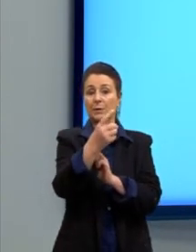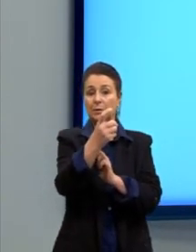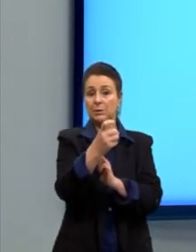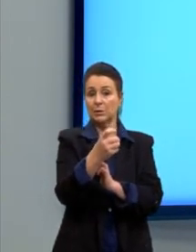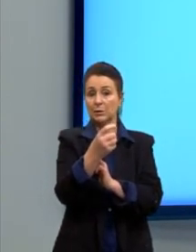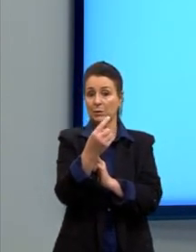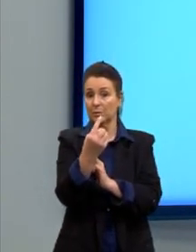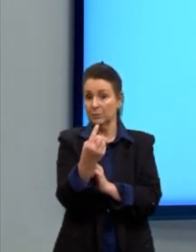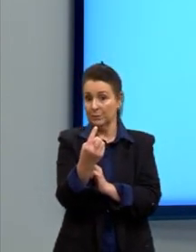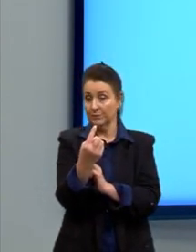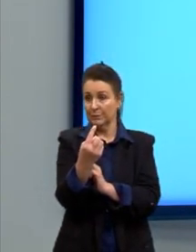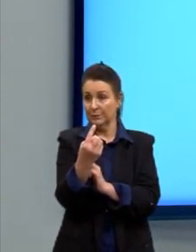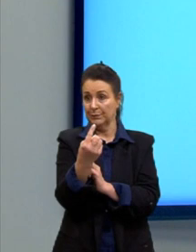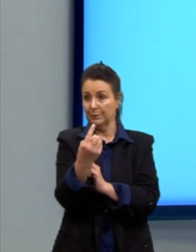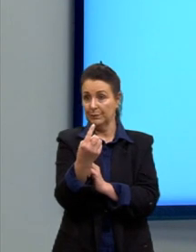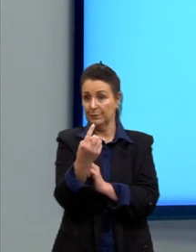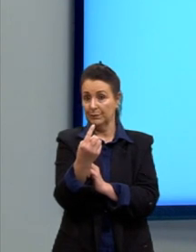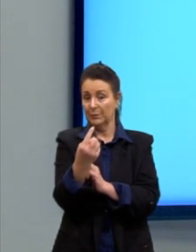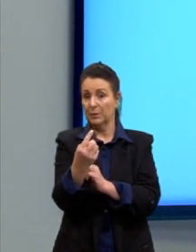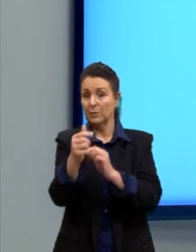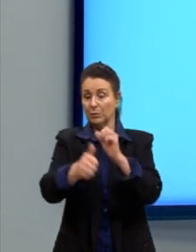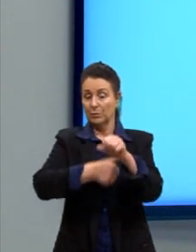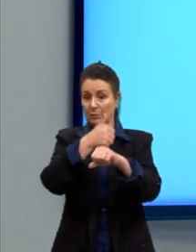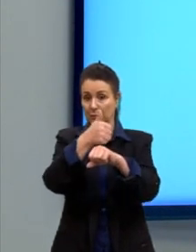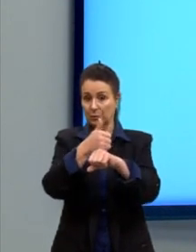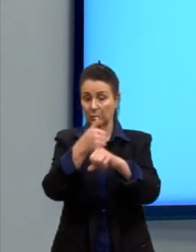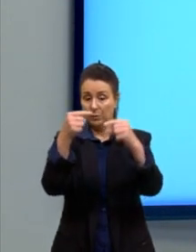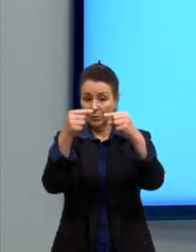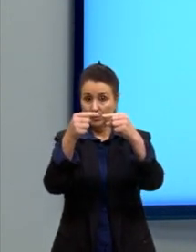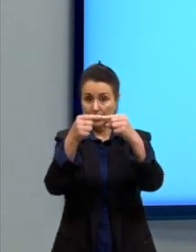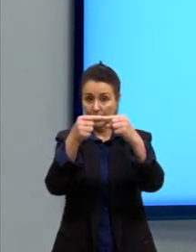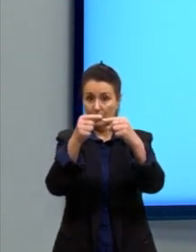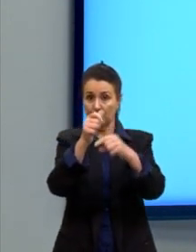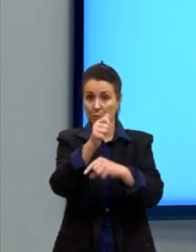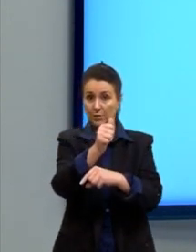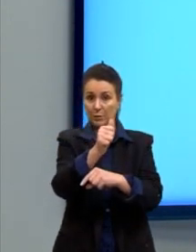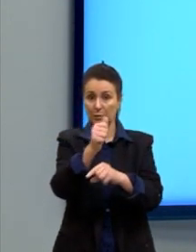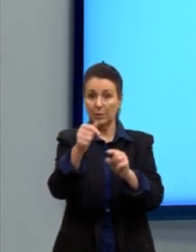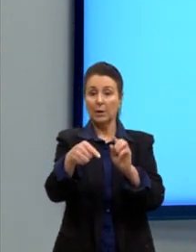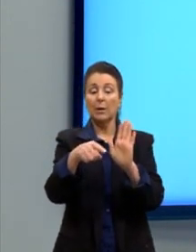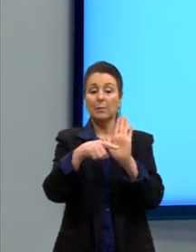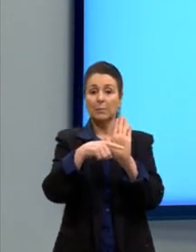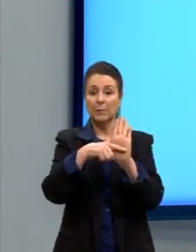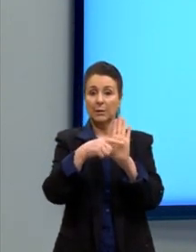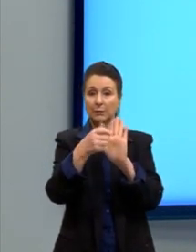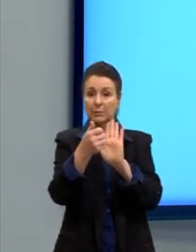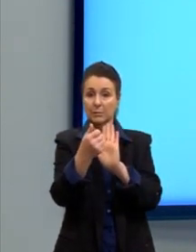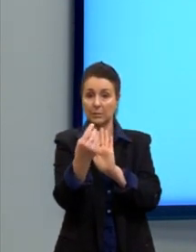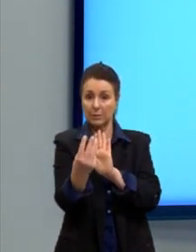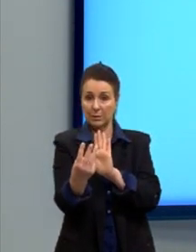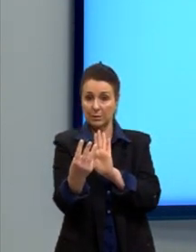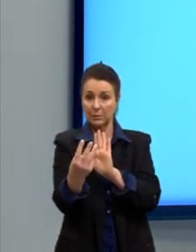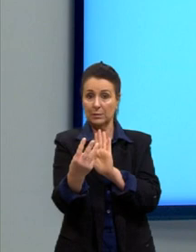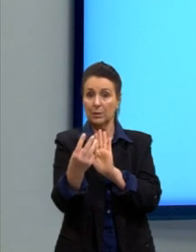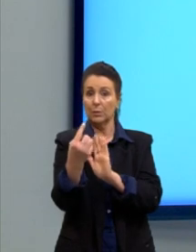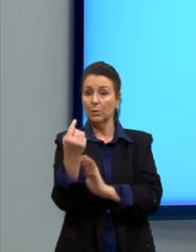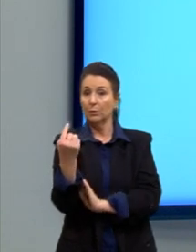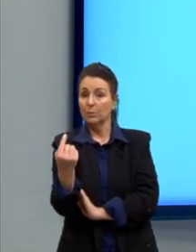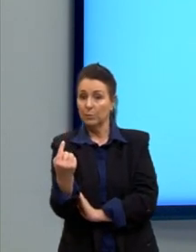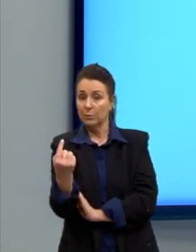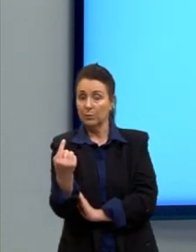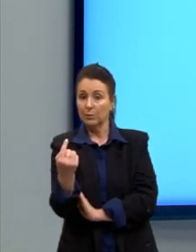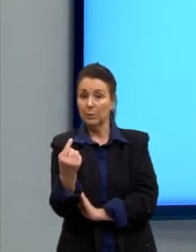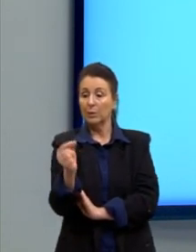vamos substituir pela coordenada do ponto A. Então, ficaria o menos 3, o 1. E na última